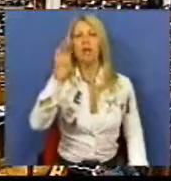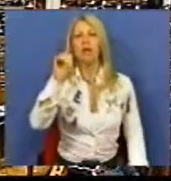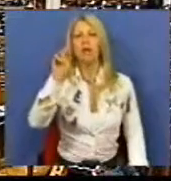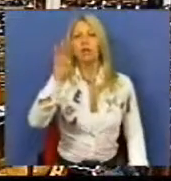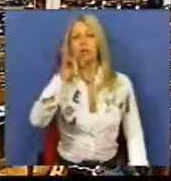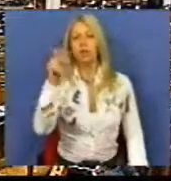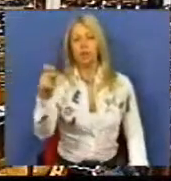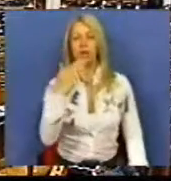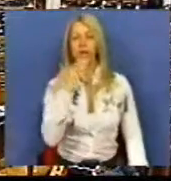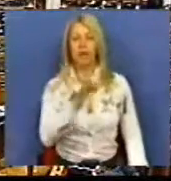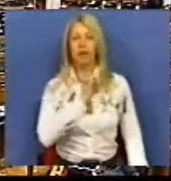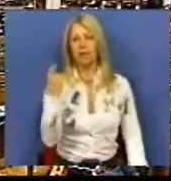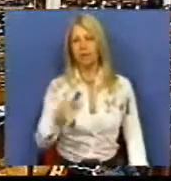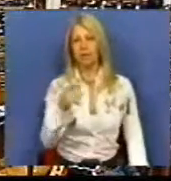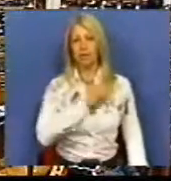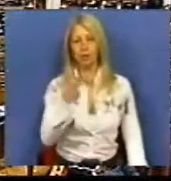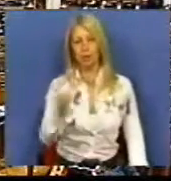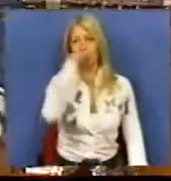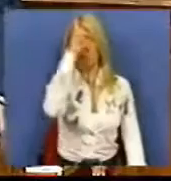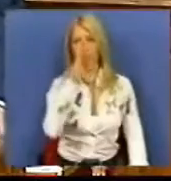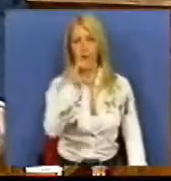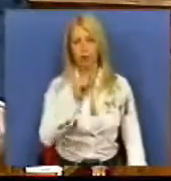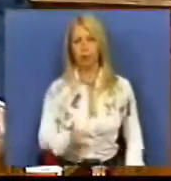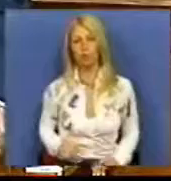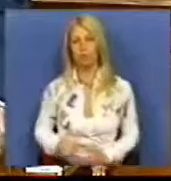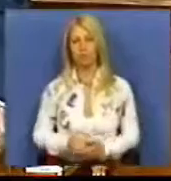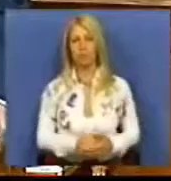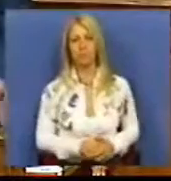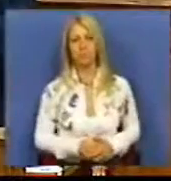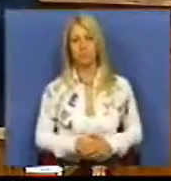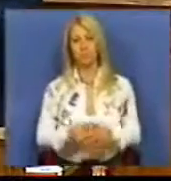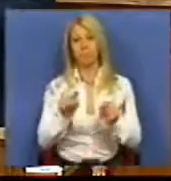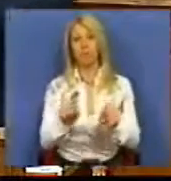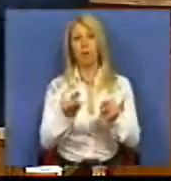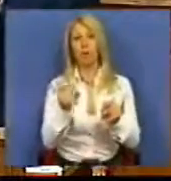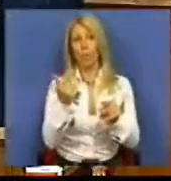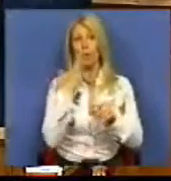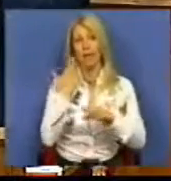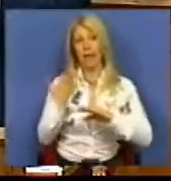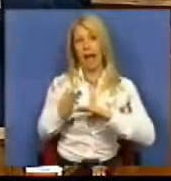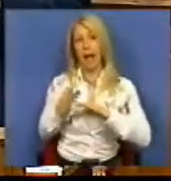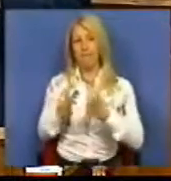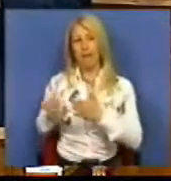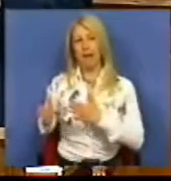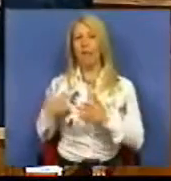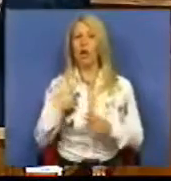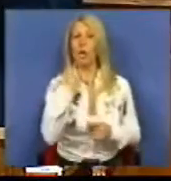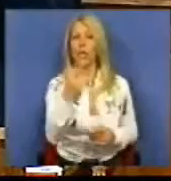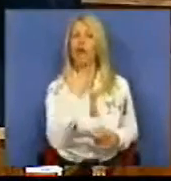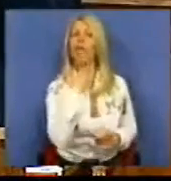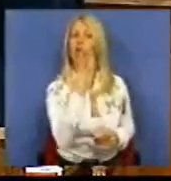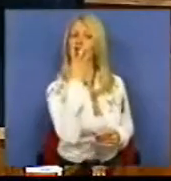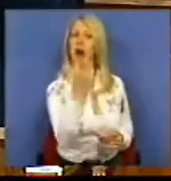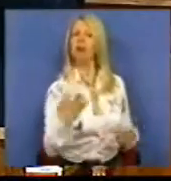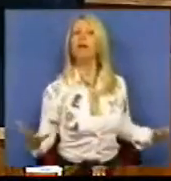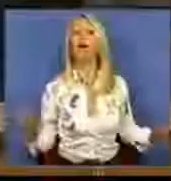Muito obrigado Sr. Presidente, Sr. Primeiro-Ministro. Aquilo que foi uma parte e que lhe agora em voz alta, de facto é